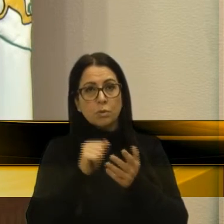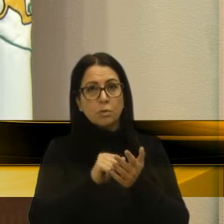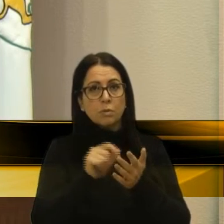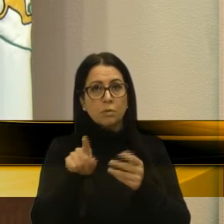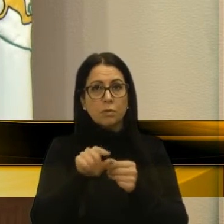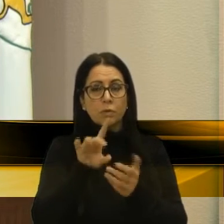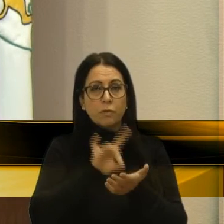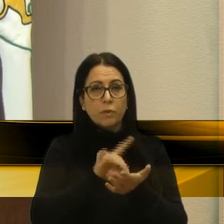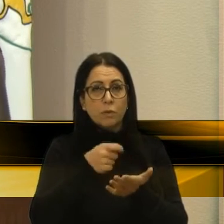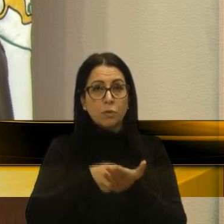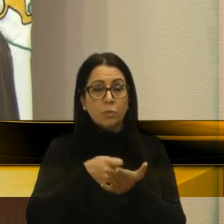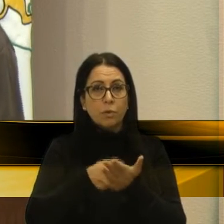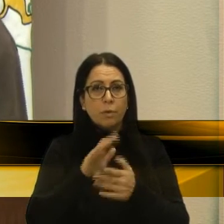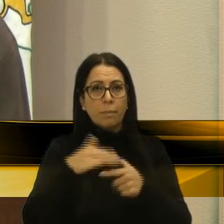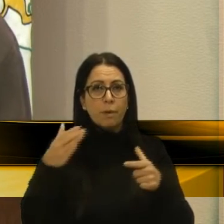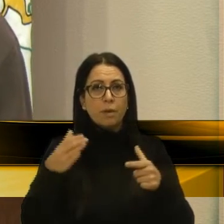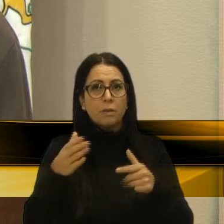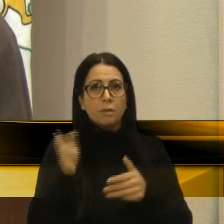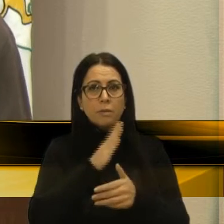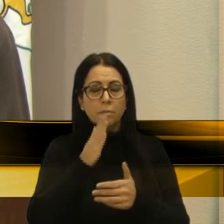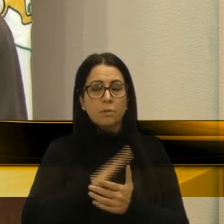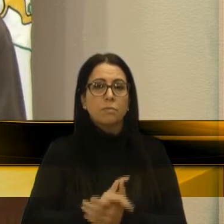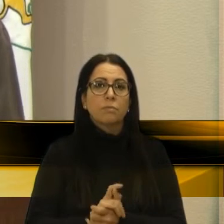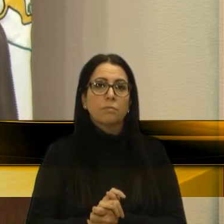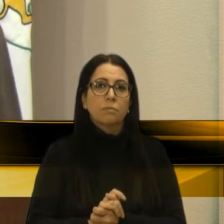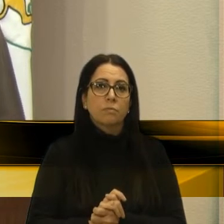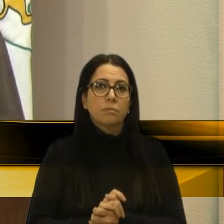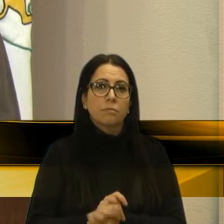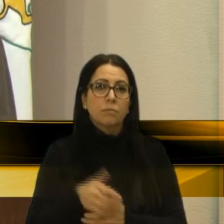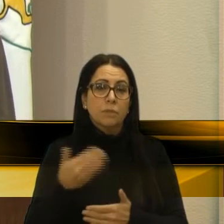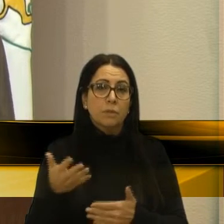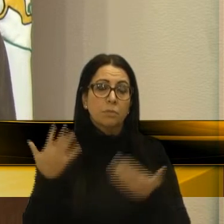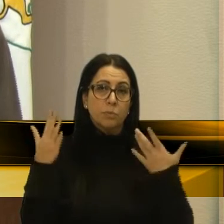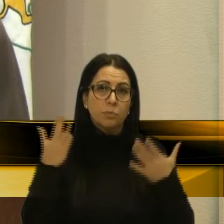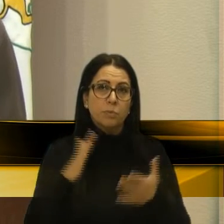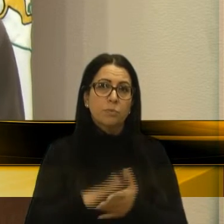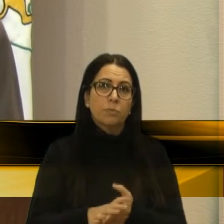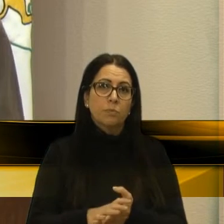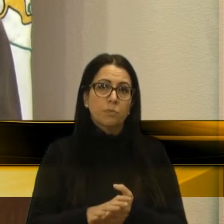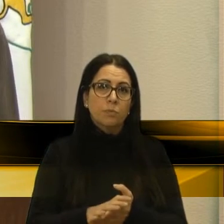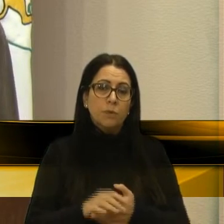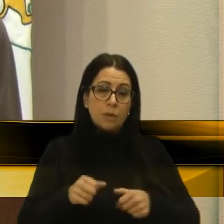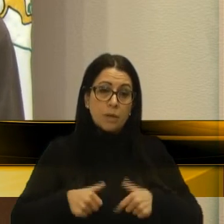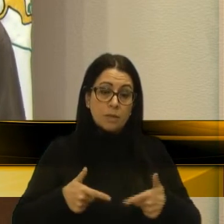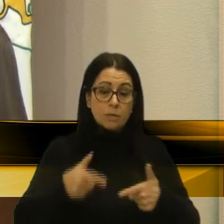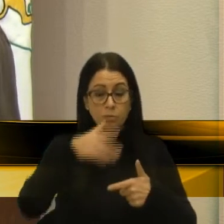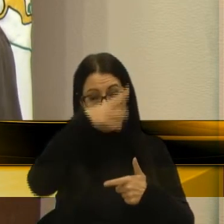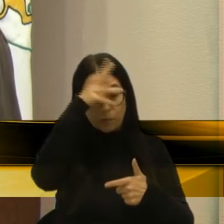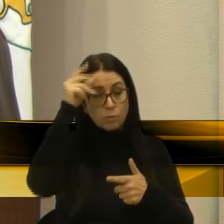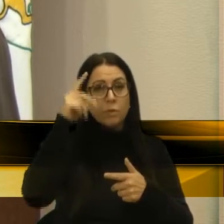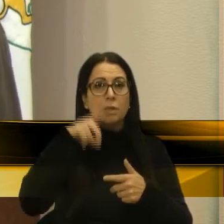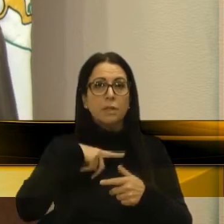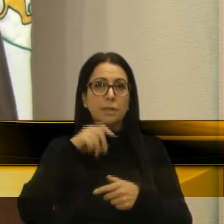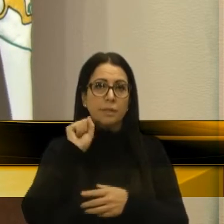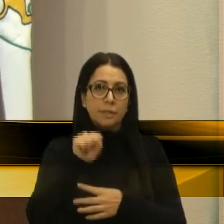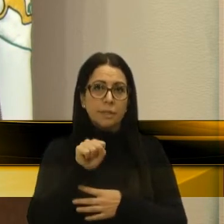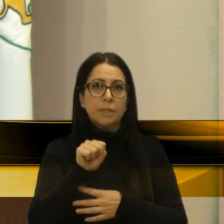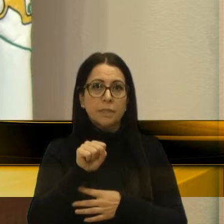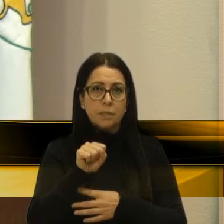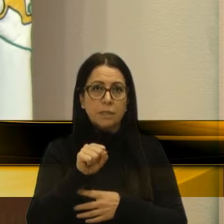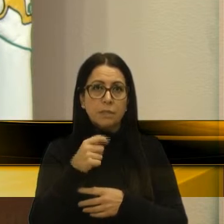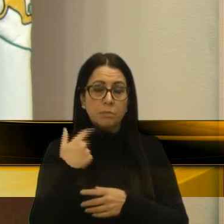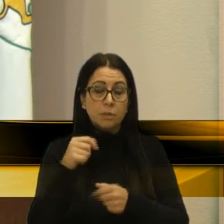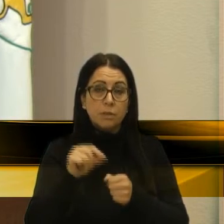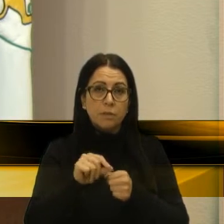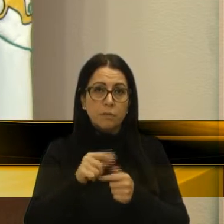oficiais, cobrando maior agilidade. Então, parabenizar a ação da Prefeitura, que temos sim, que algo tem que ser